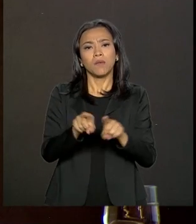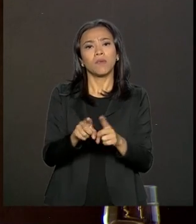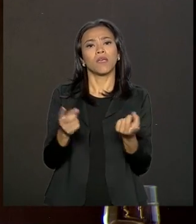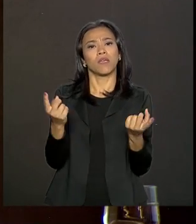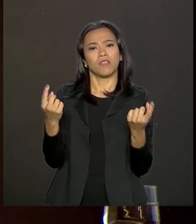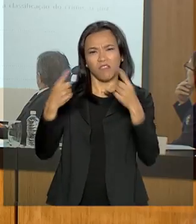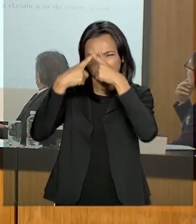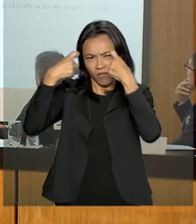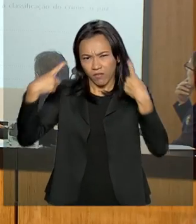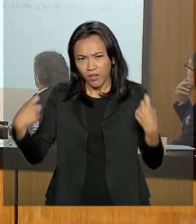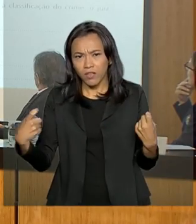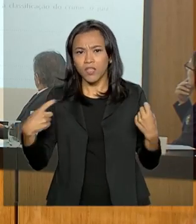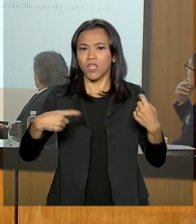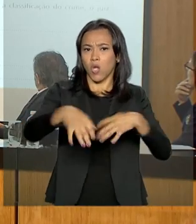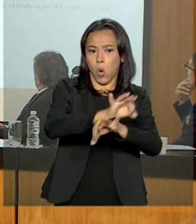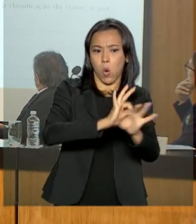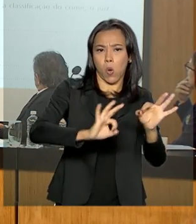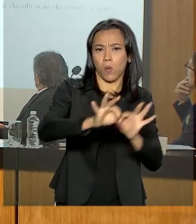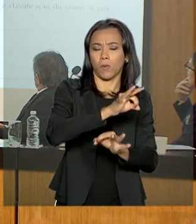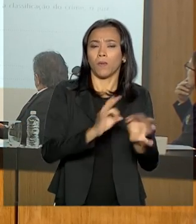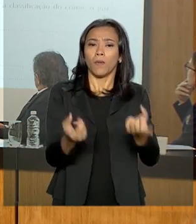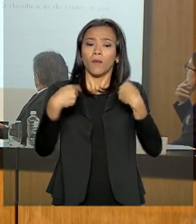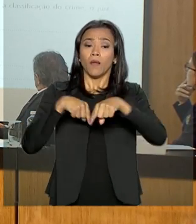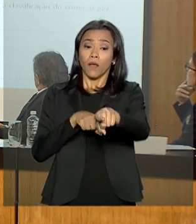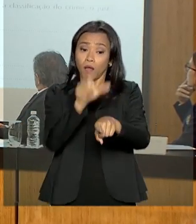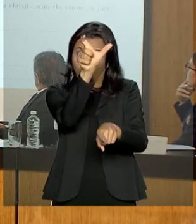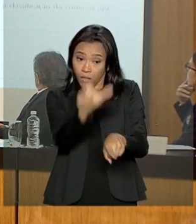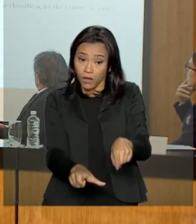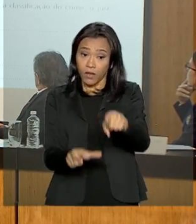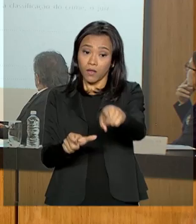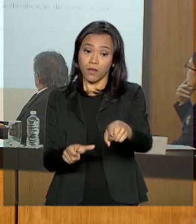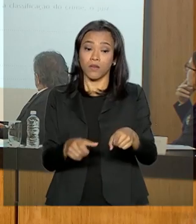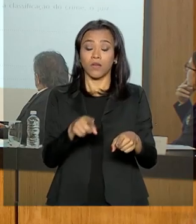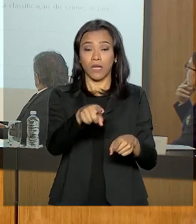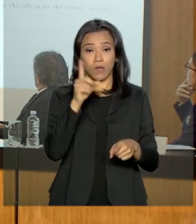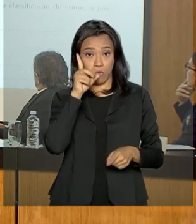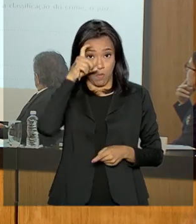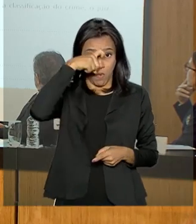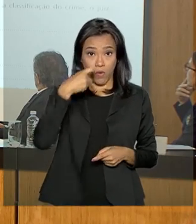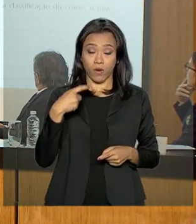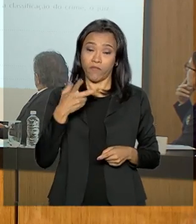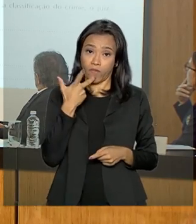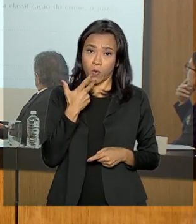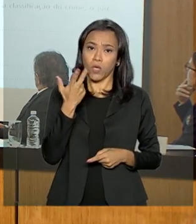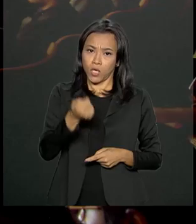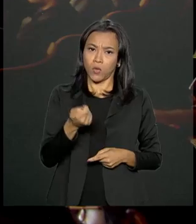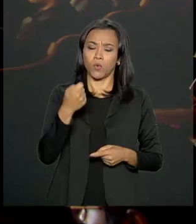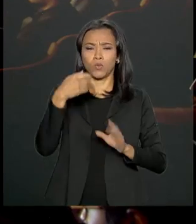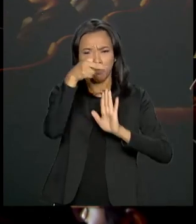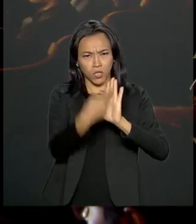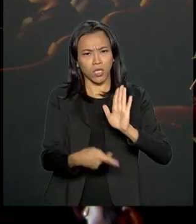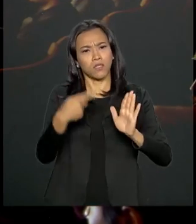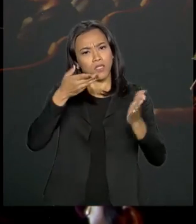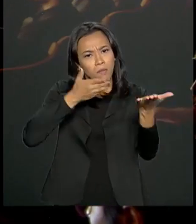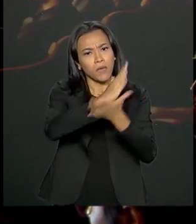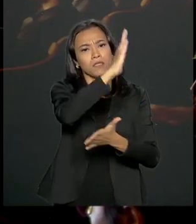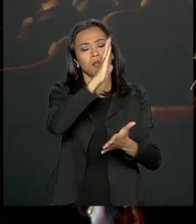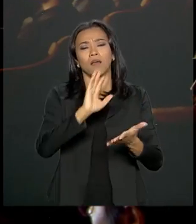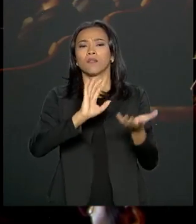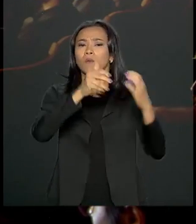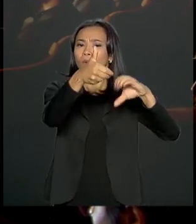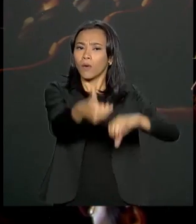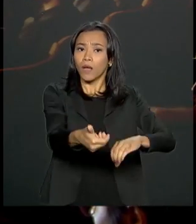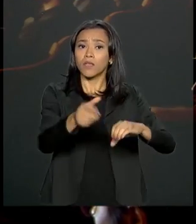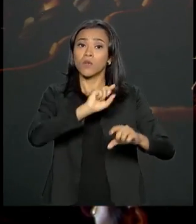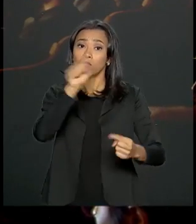violenta. Na aula magna, Sérgio Moro pediu que os projetos sejam aprovados pelo Congresso Nacional. A ideia das propostas